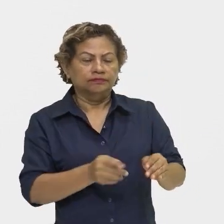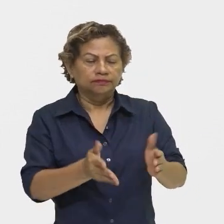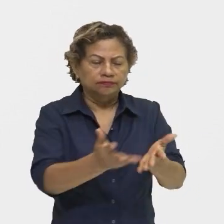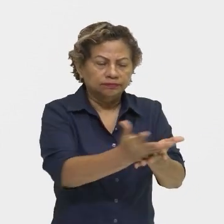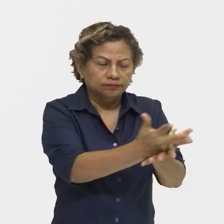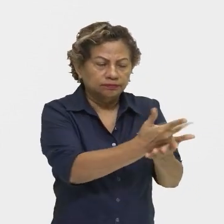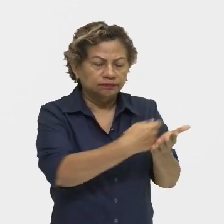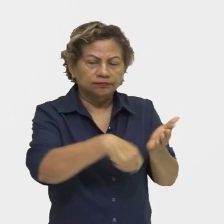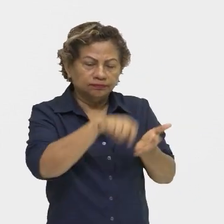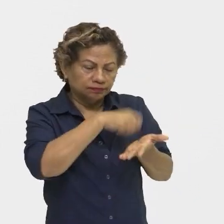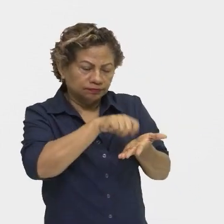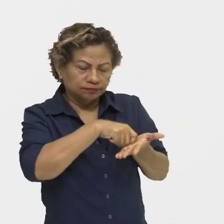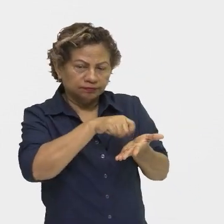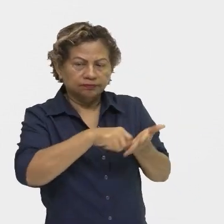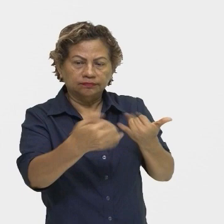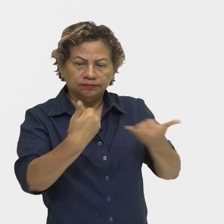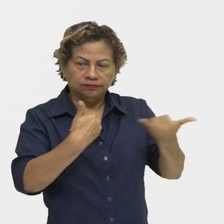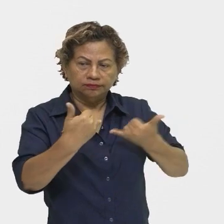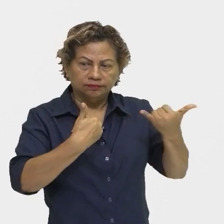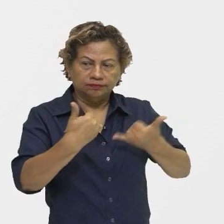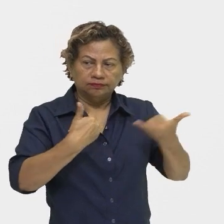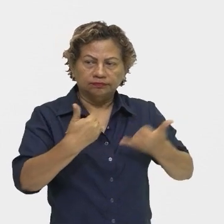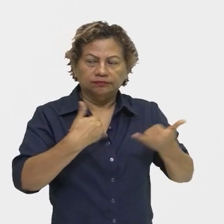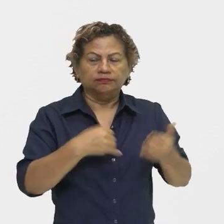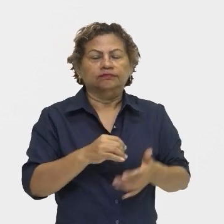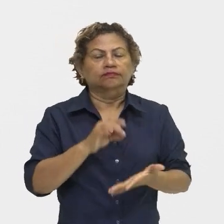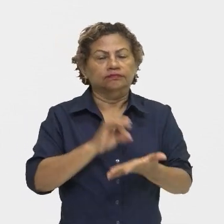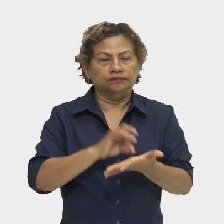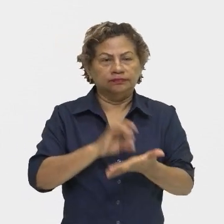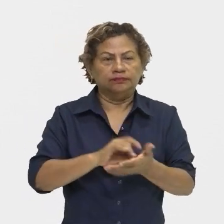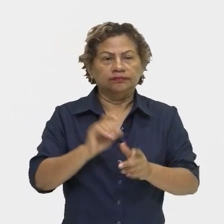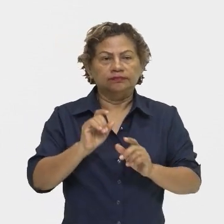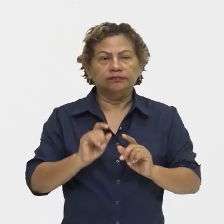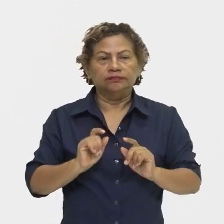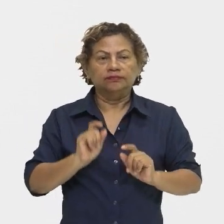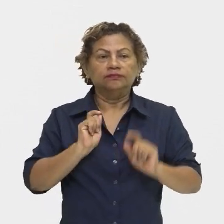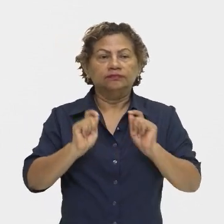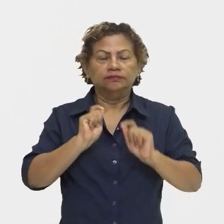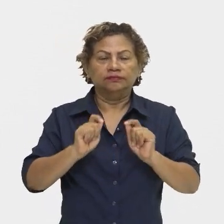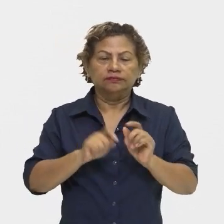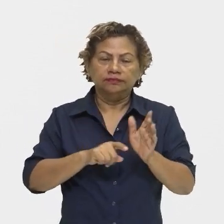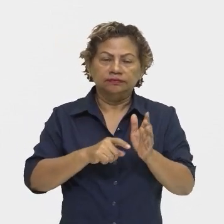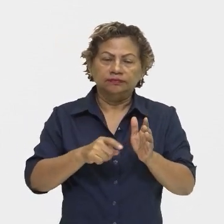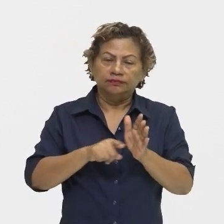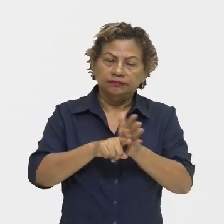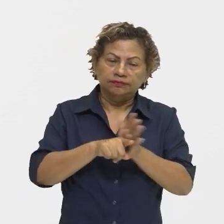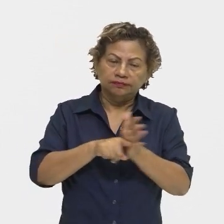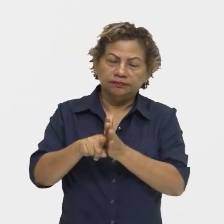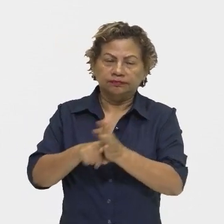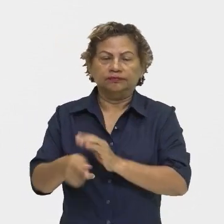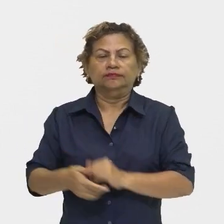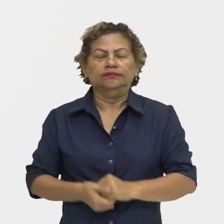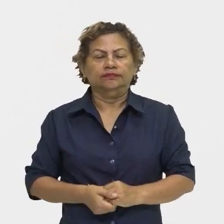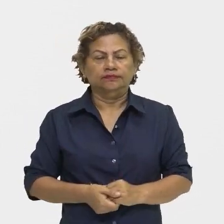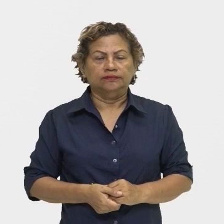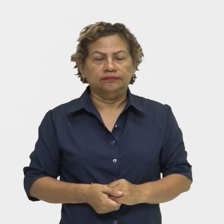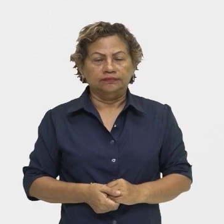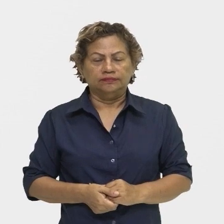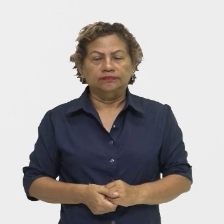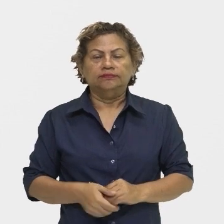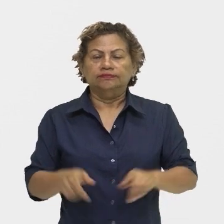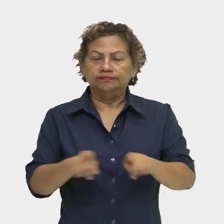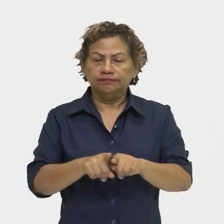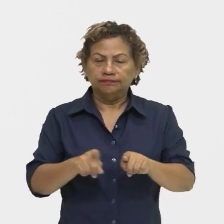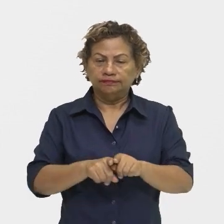informações do mundo real, daquilo que ele pesquisou, ok? A correspondência comercial também, a